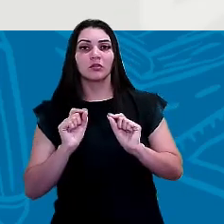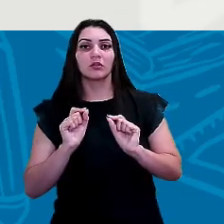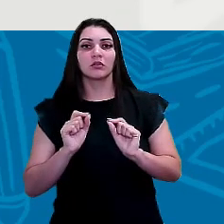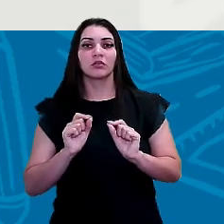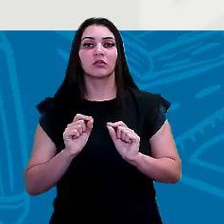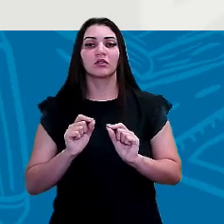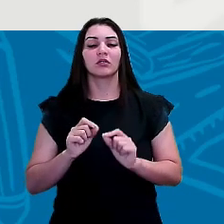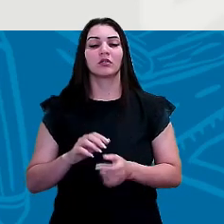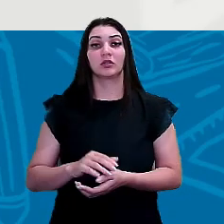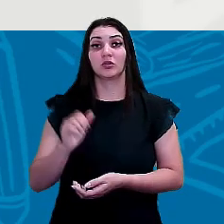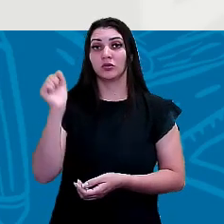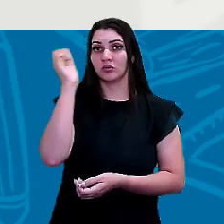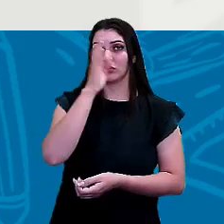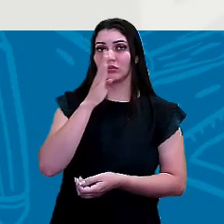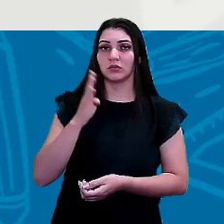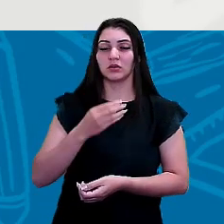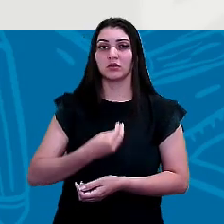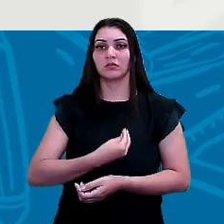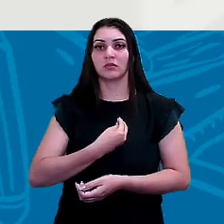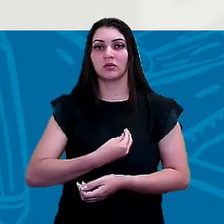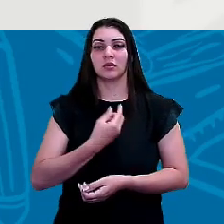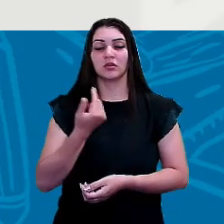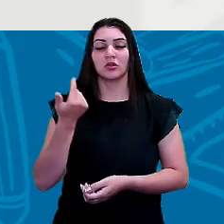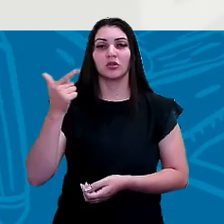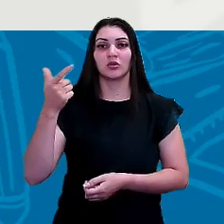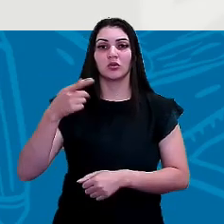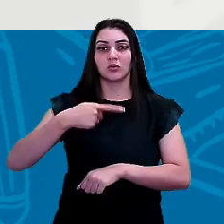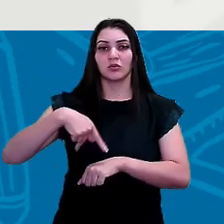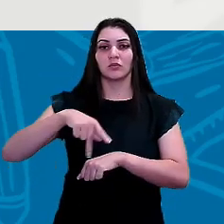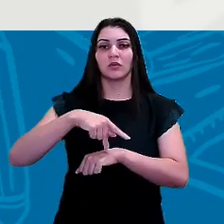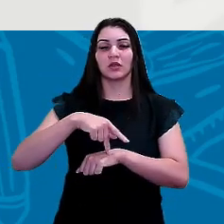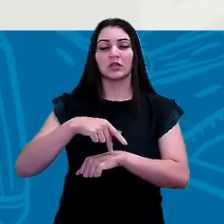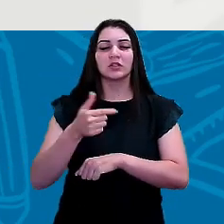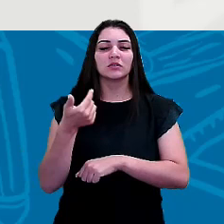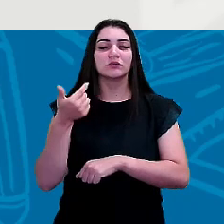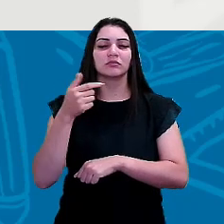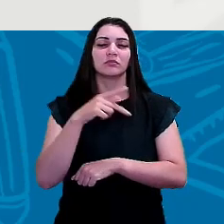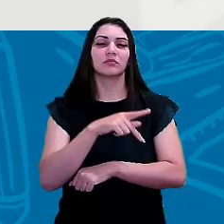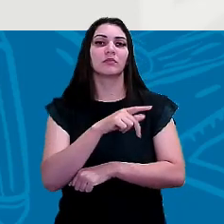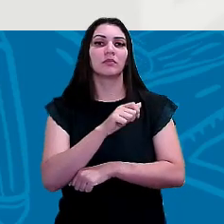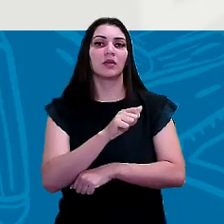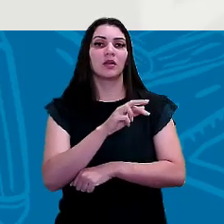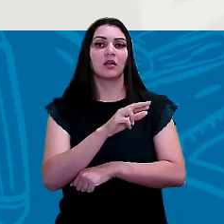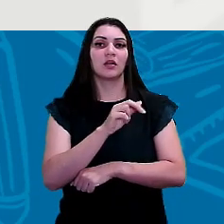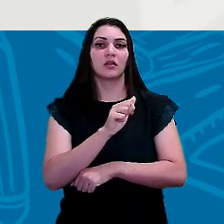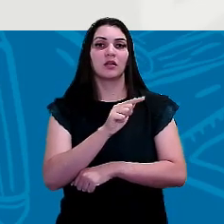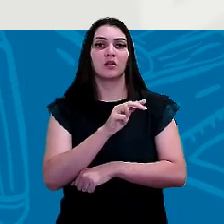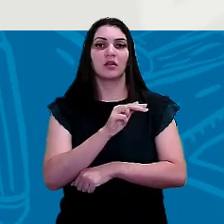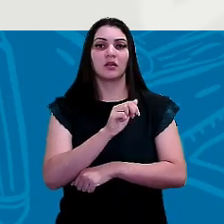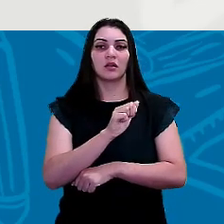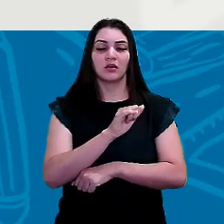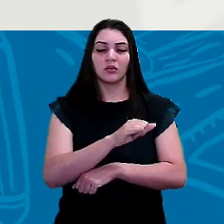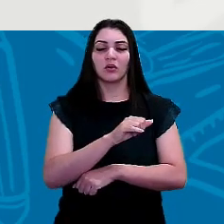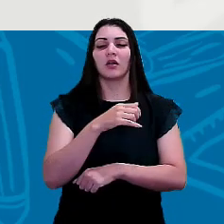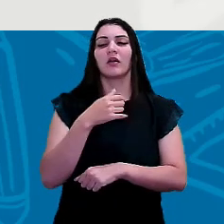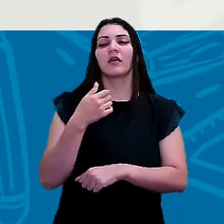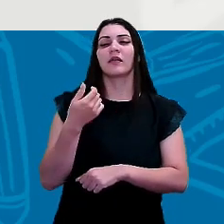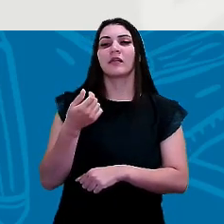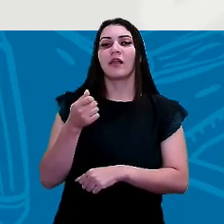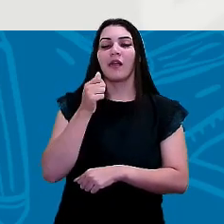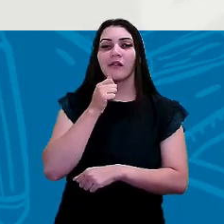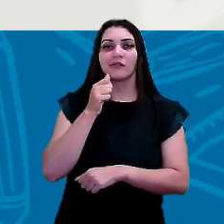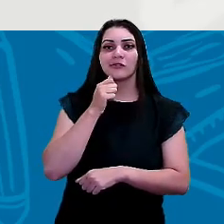além do Brasil e faz presente em outros países Paraguai, Uruguai né? mas a maior parte deles a gente pode